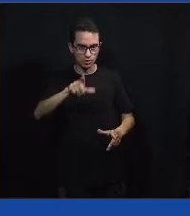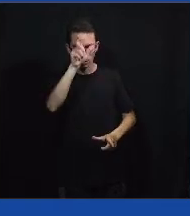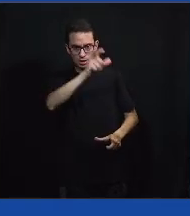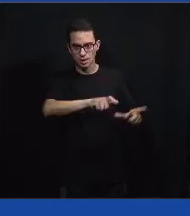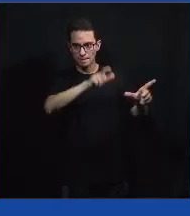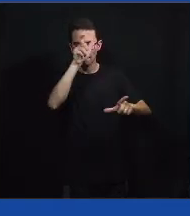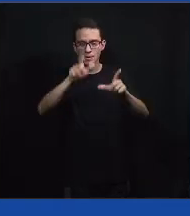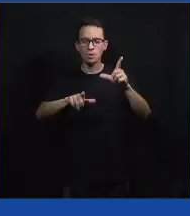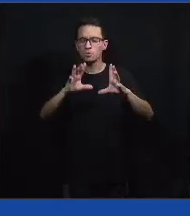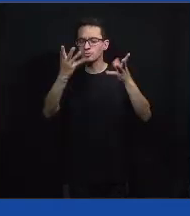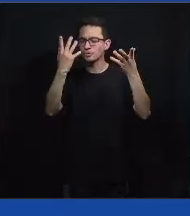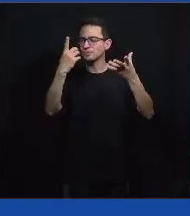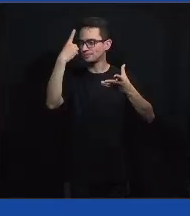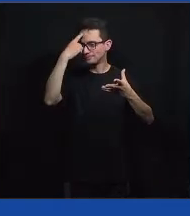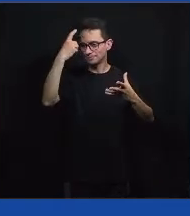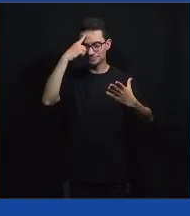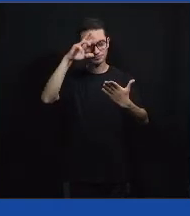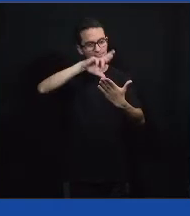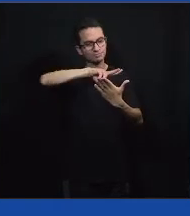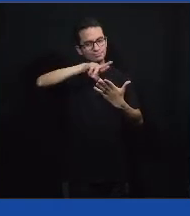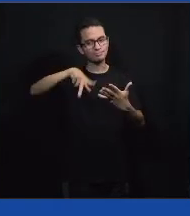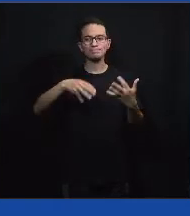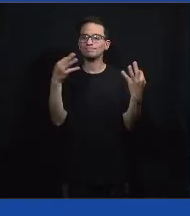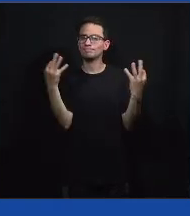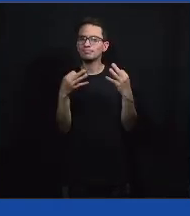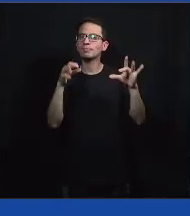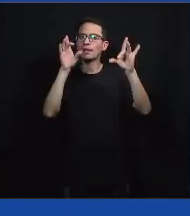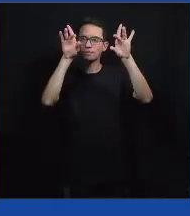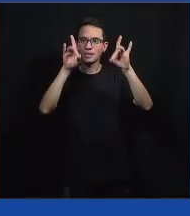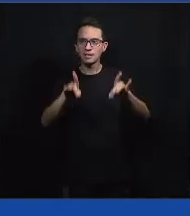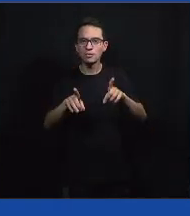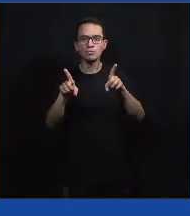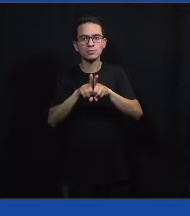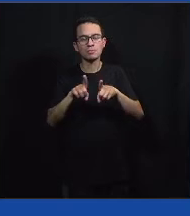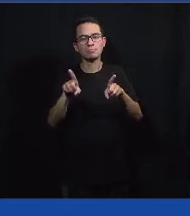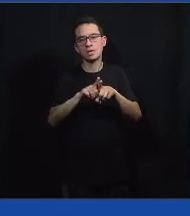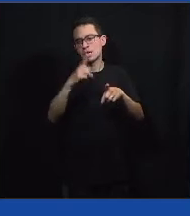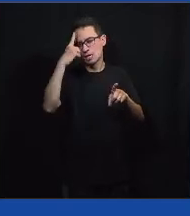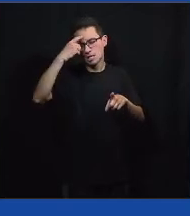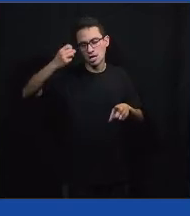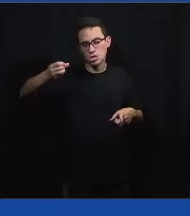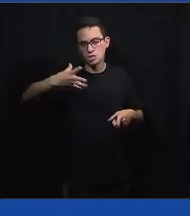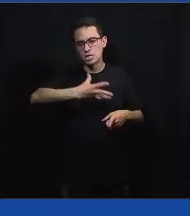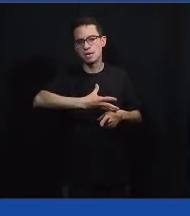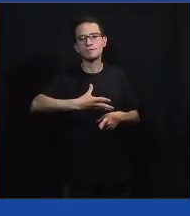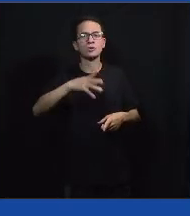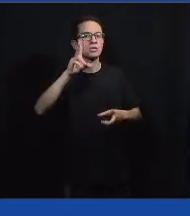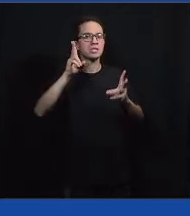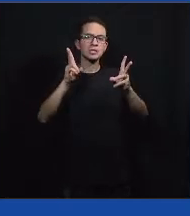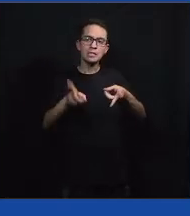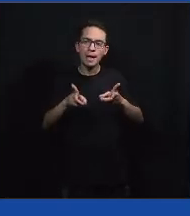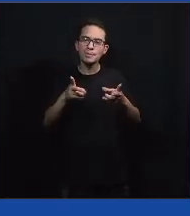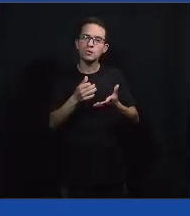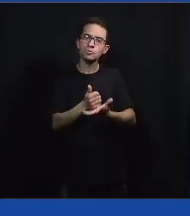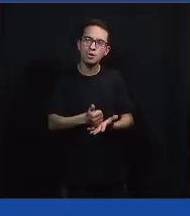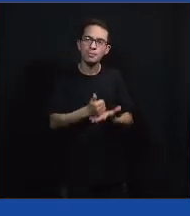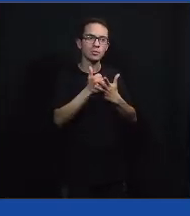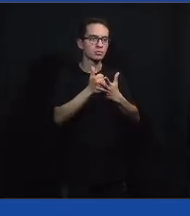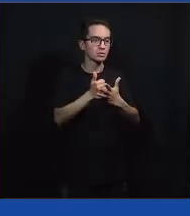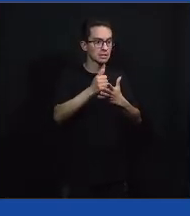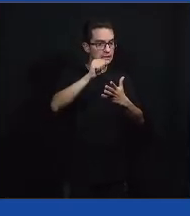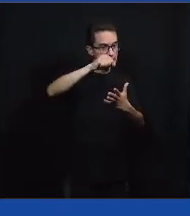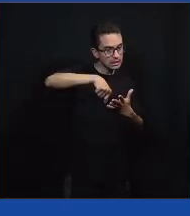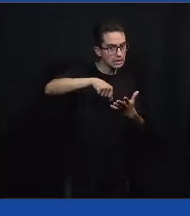reinventado, têm feito coisas incríveis, têm sido super criativos, nem sempre com suporte, às vezes sim, claro,